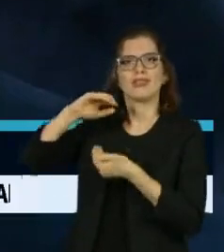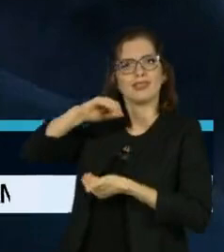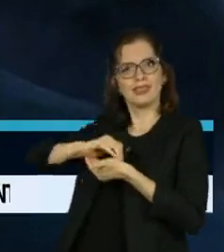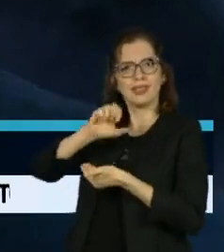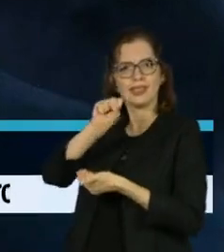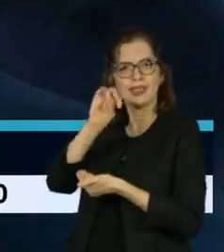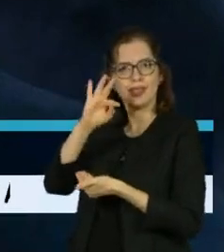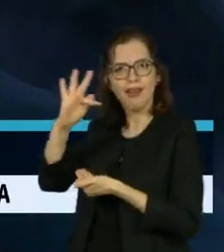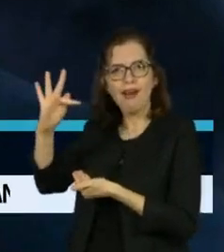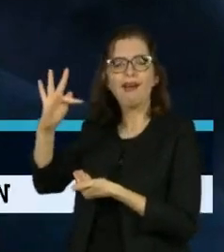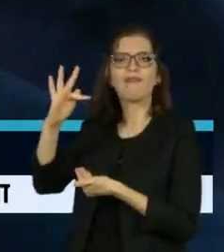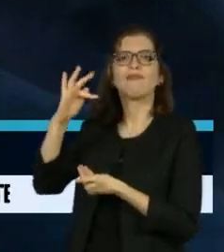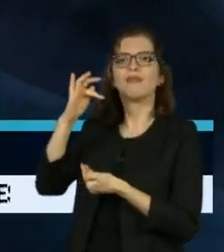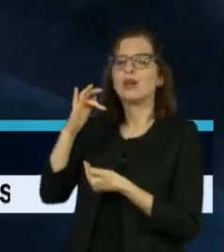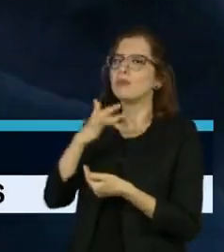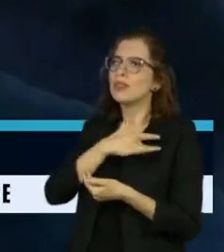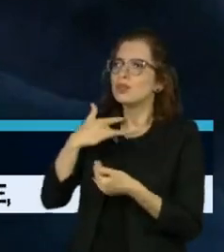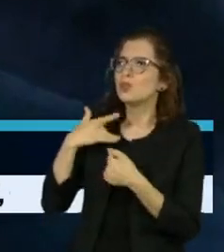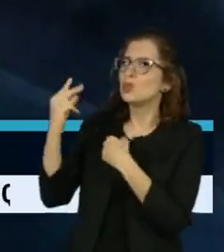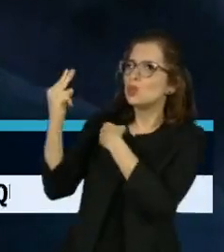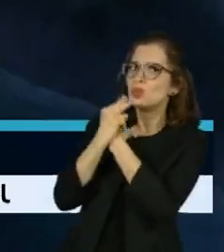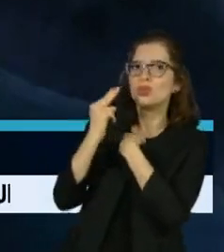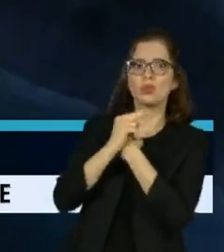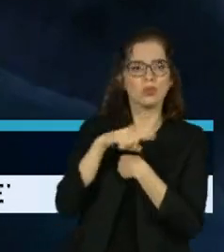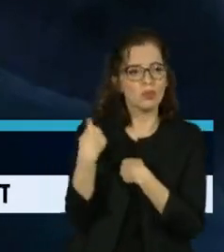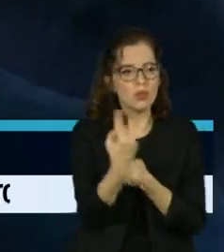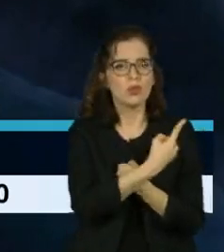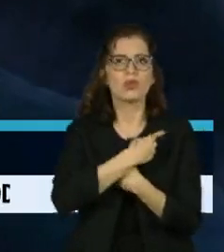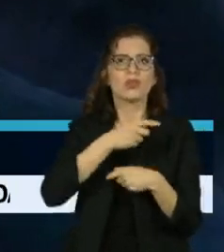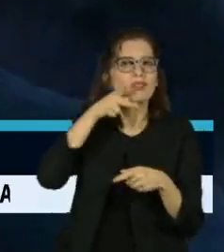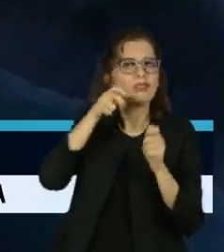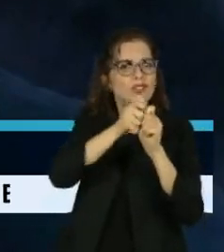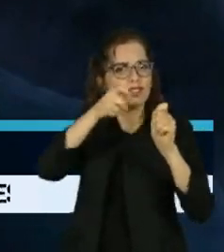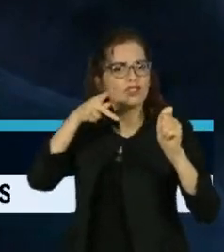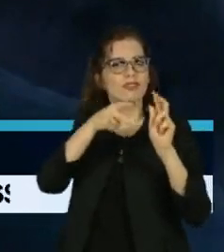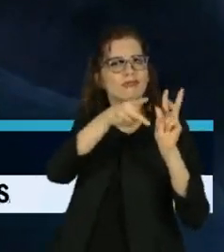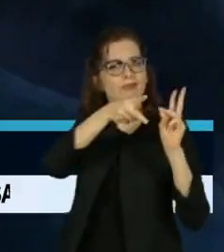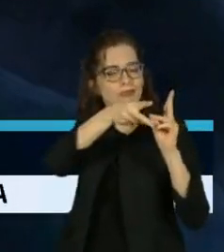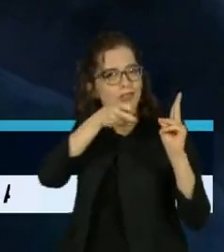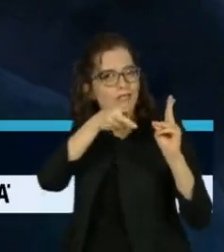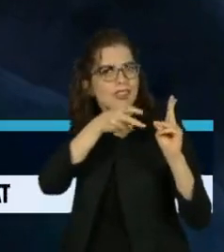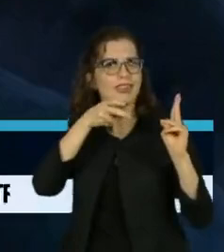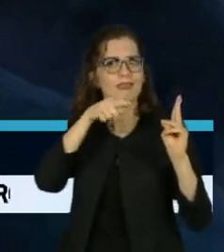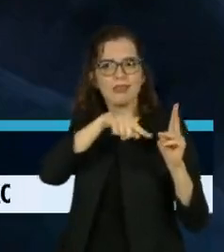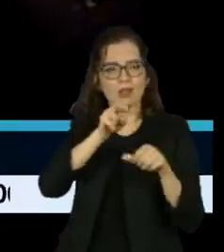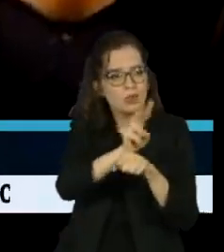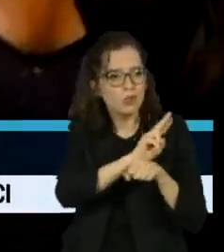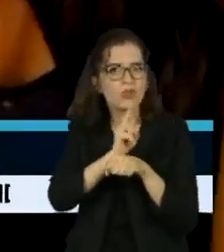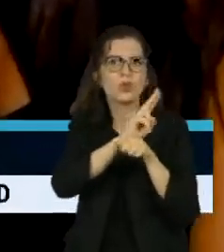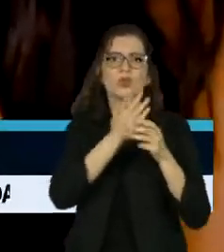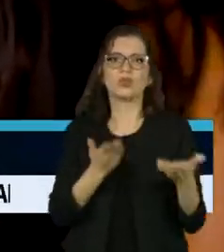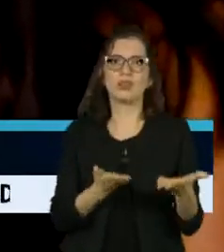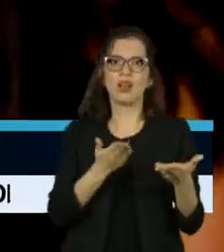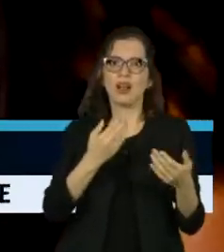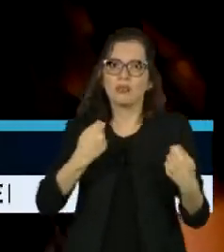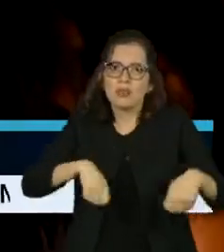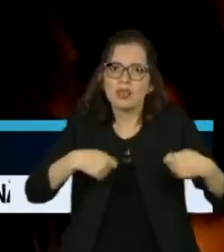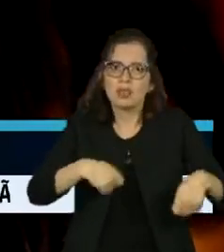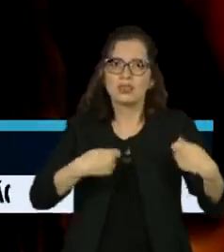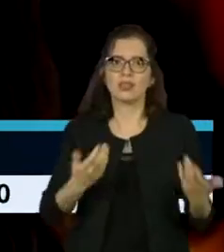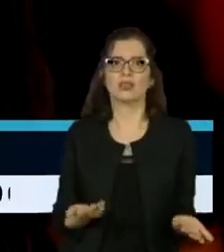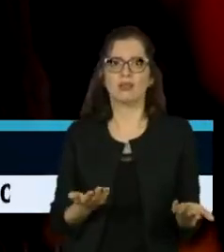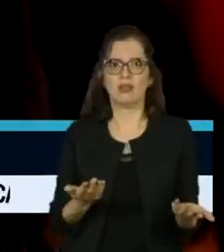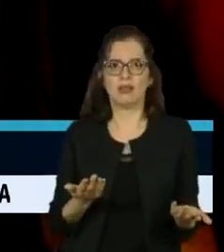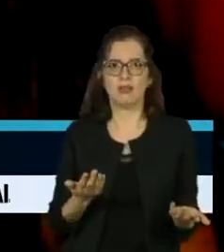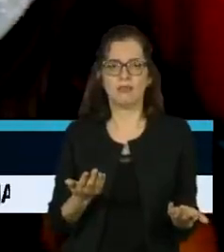saúde deveriam ser concomitantes com as ações de vigilância e fiscalização e proteção da terra indígena. O que a gente viu foi apenas